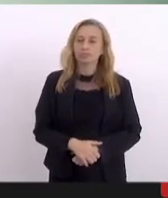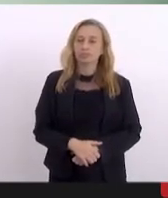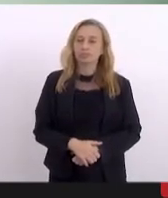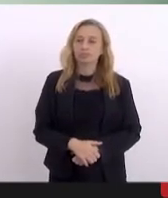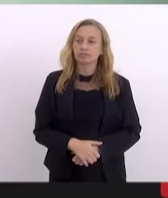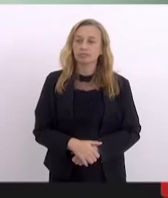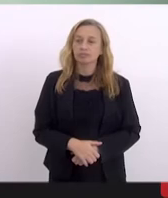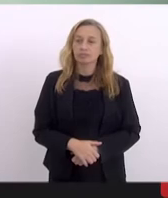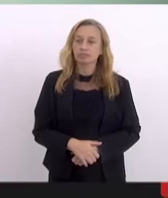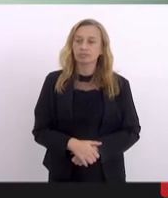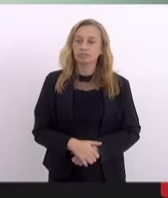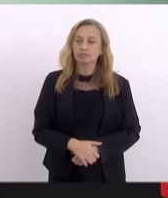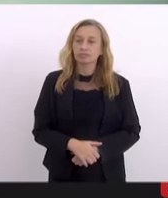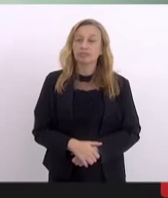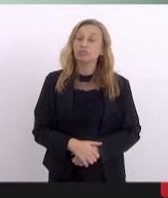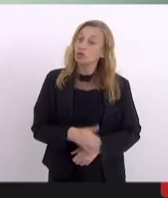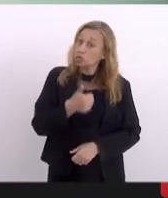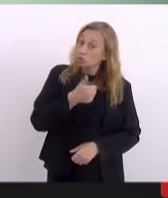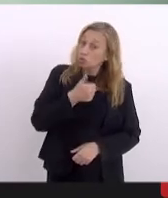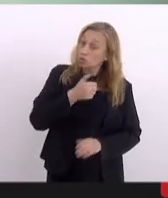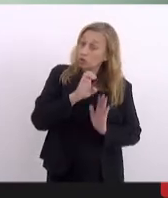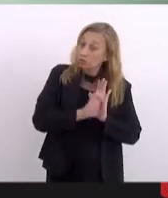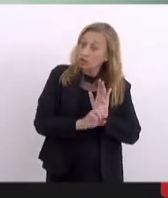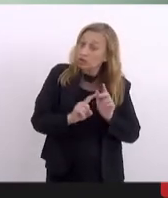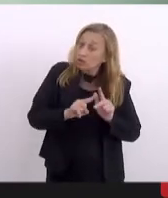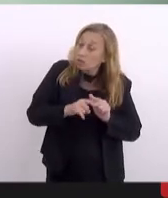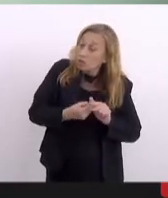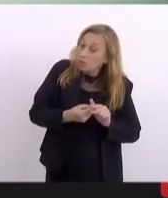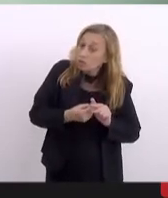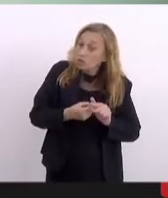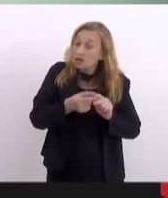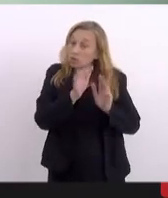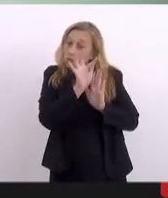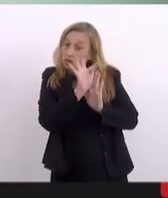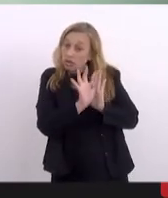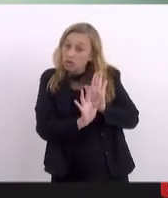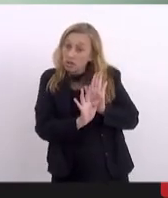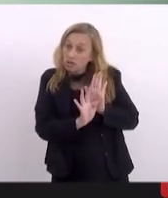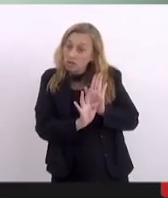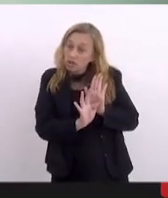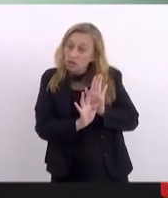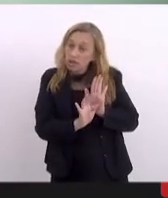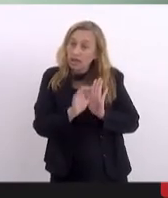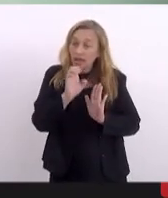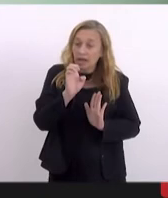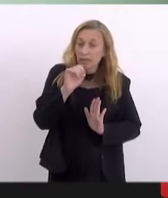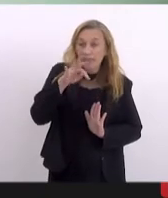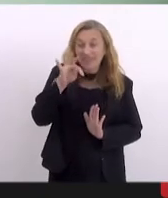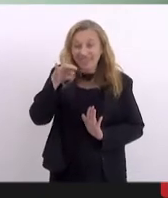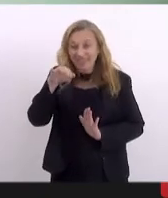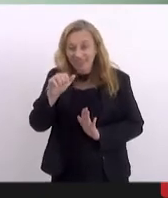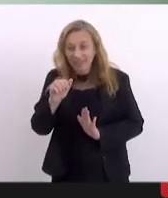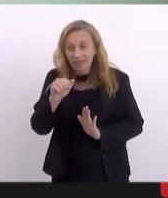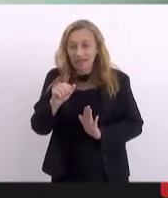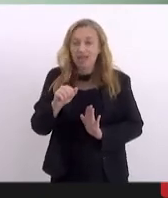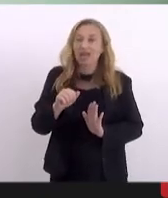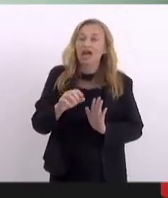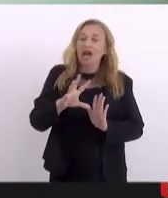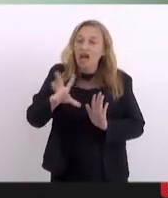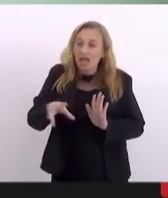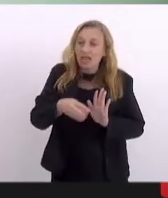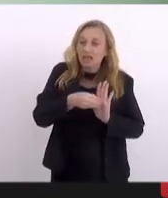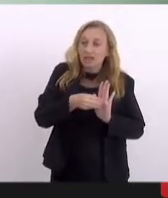A emenda número um muda esse texto como emenda. A emenda número dois